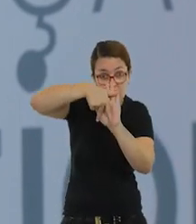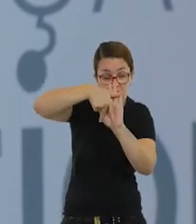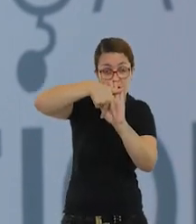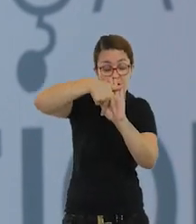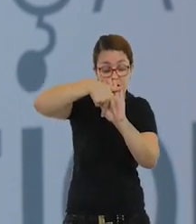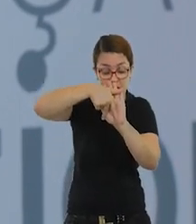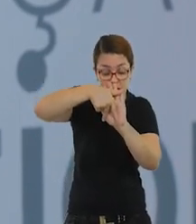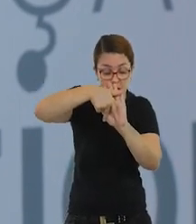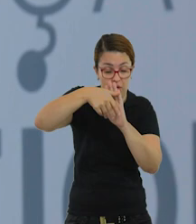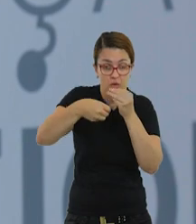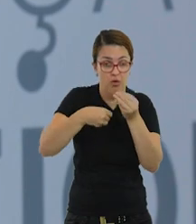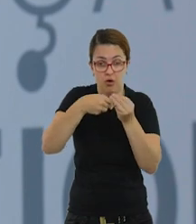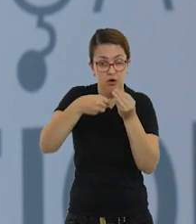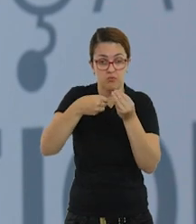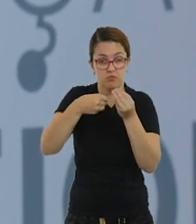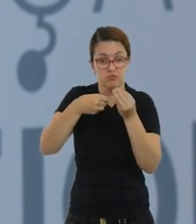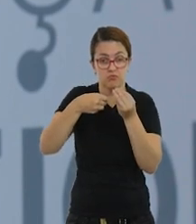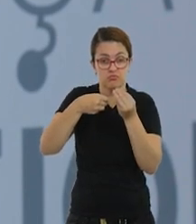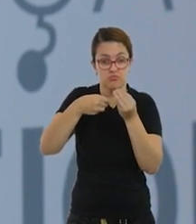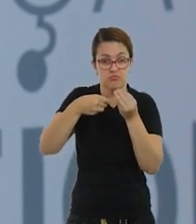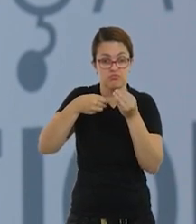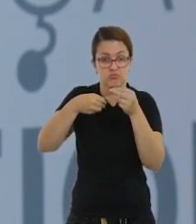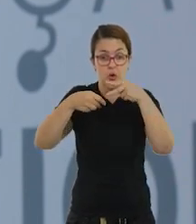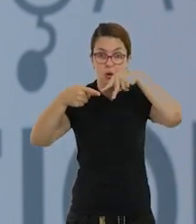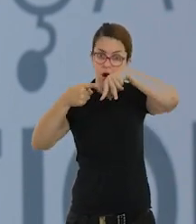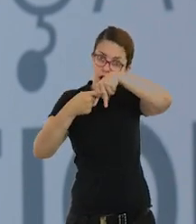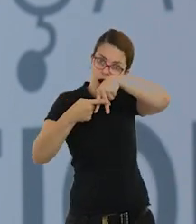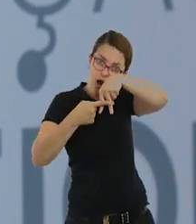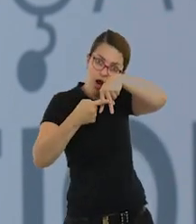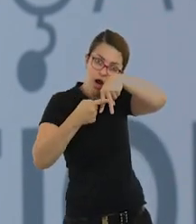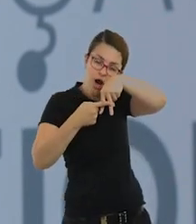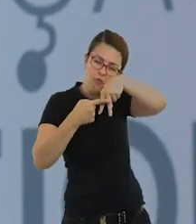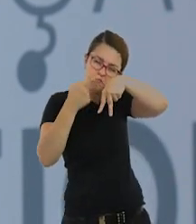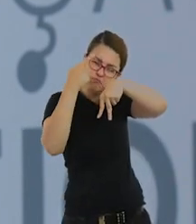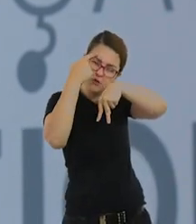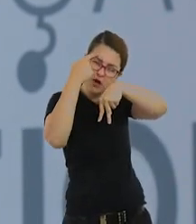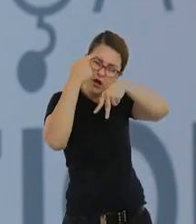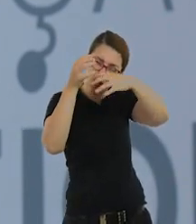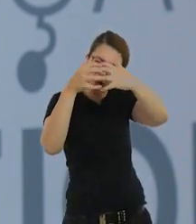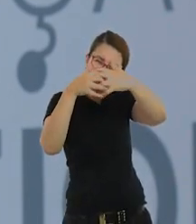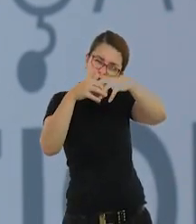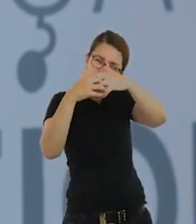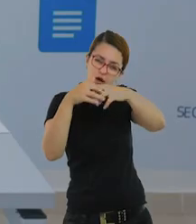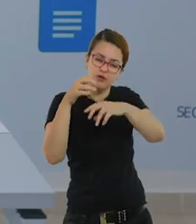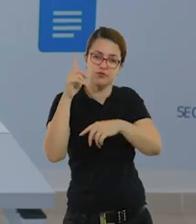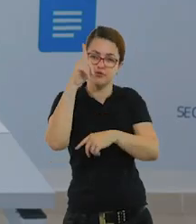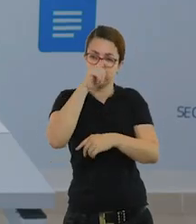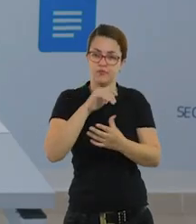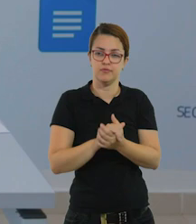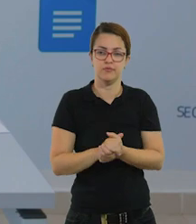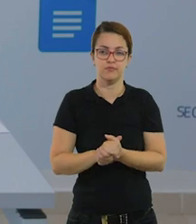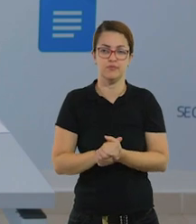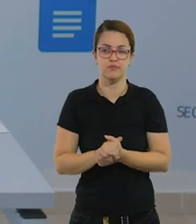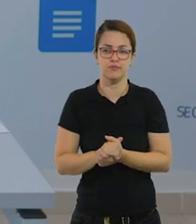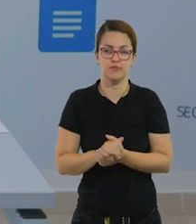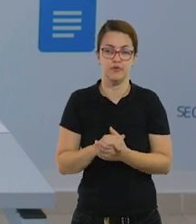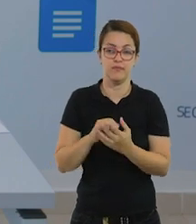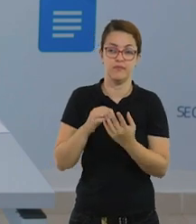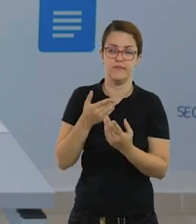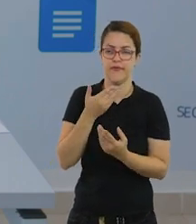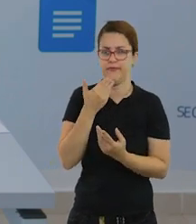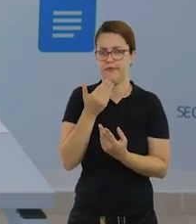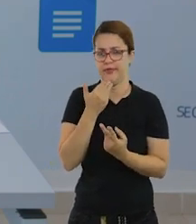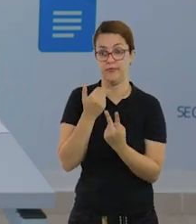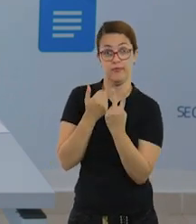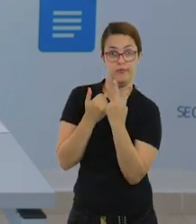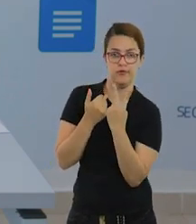só abrir a perna? É o suficiente? Ou fazer com os dedos? Ele tem que usar a cabeça. De repente está difícil? Coloca uma mais fácil para ele poder